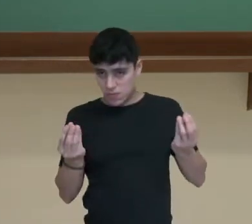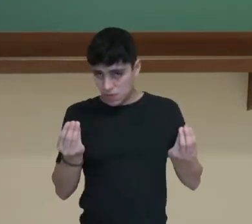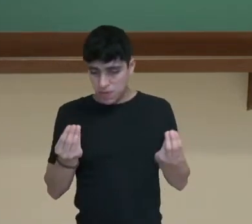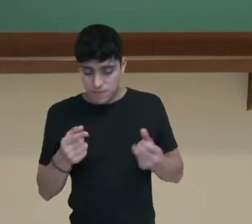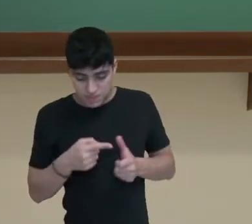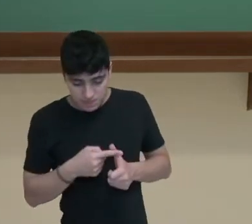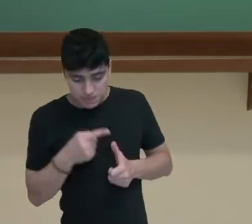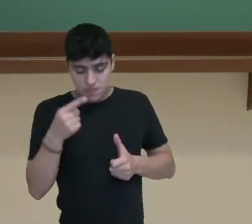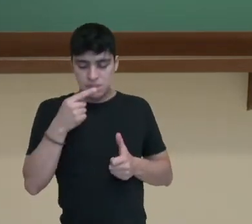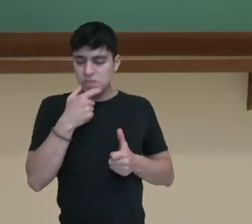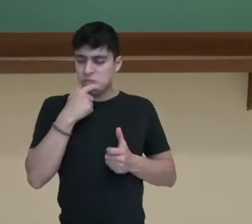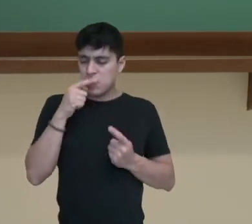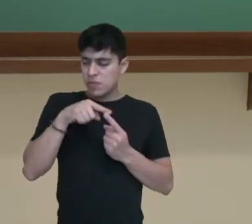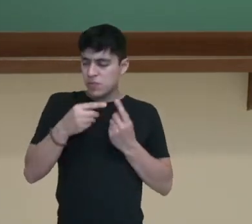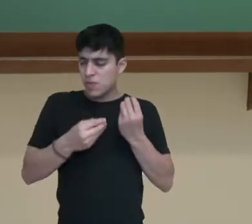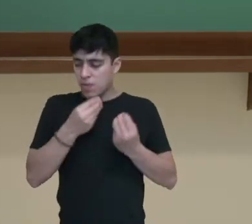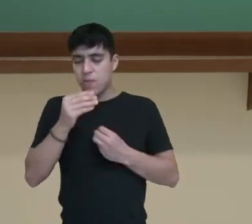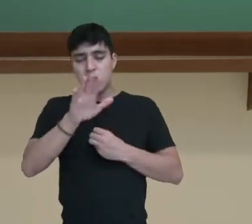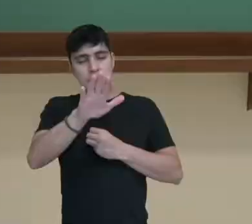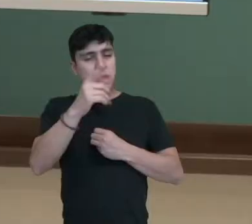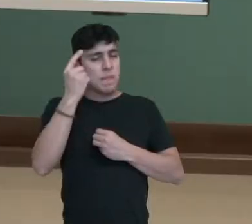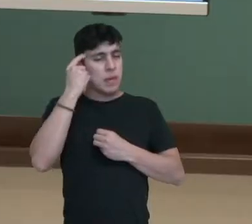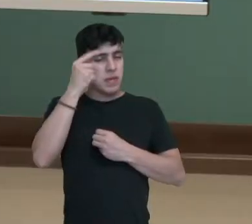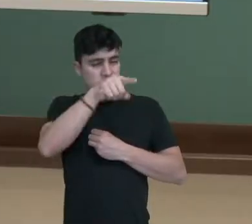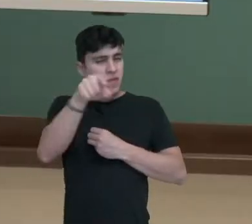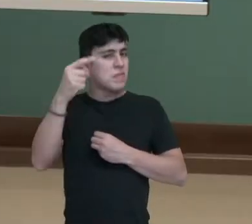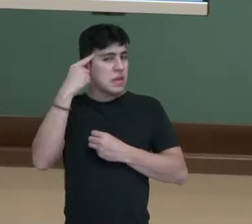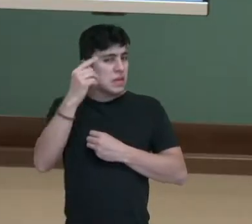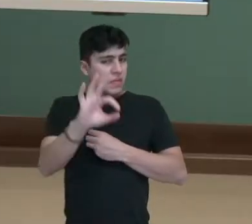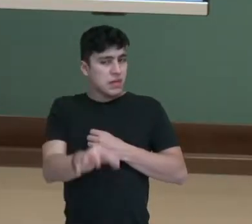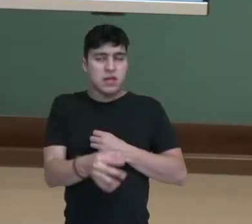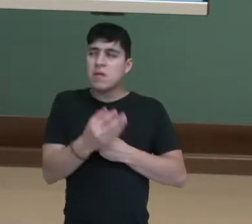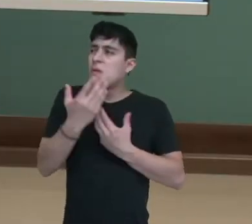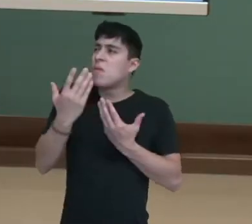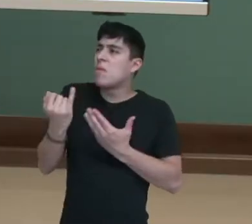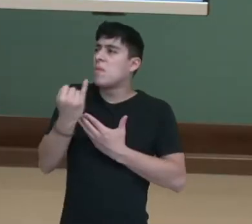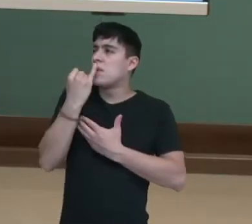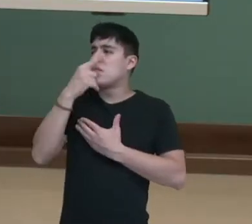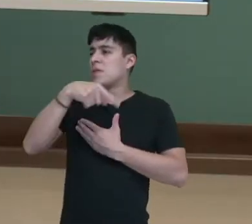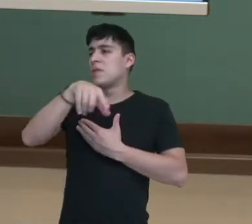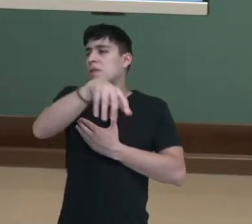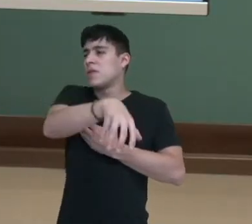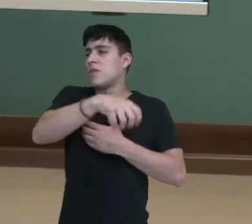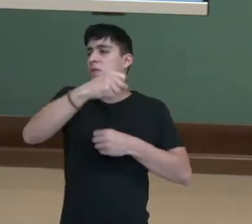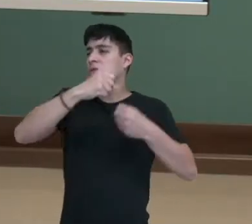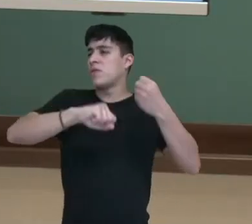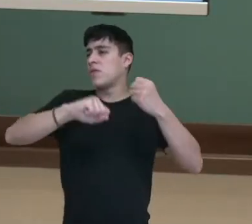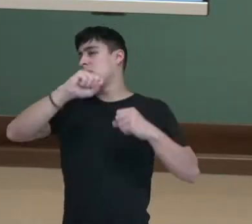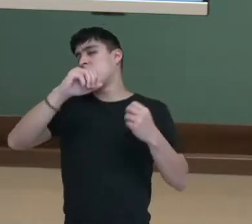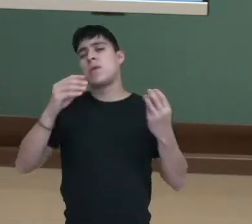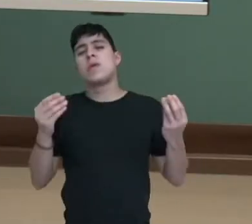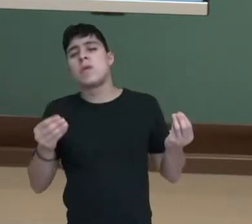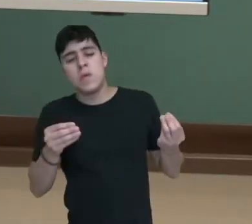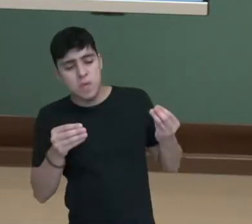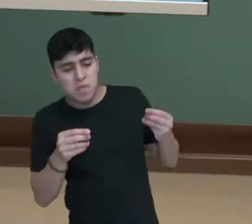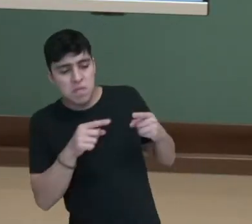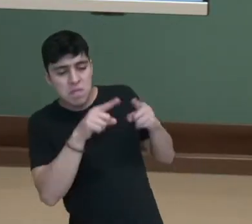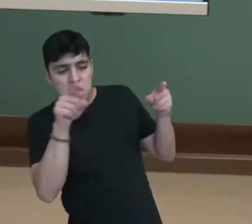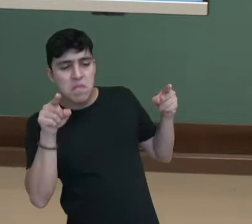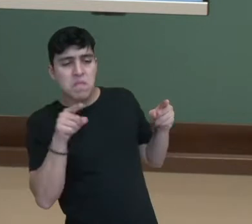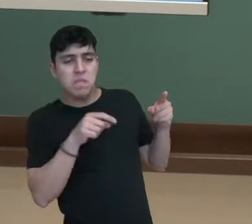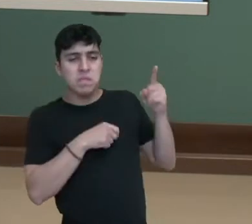deve estar se perguntando efetivamente, qual a importância do setor industrial e mais, como é que essas empresas estão